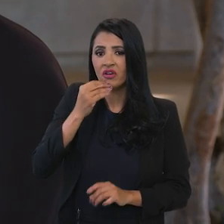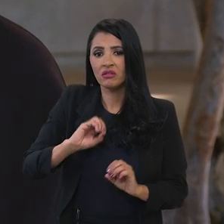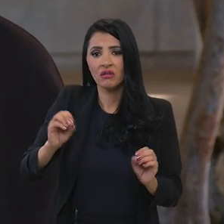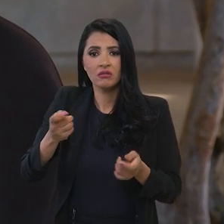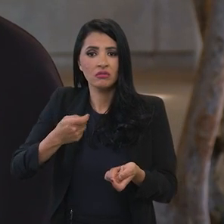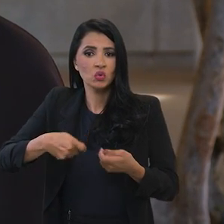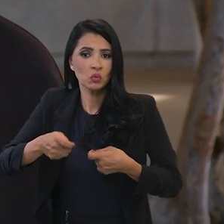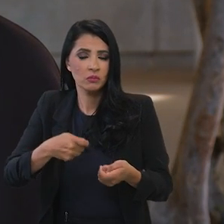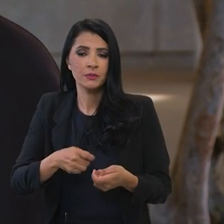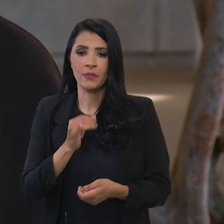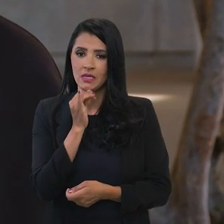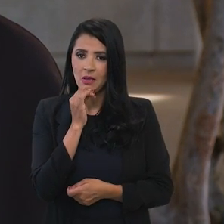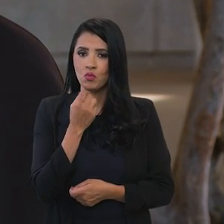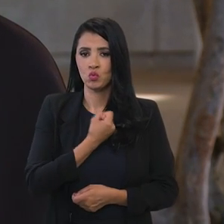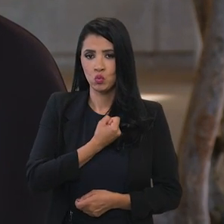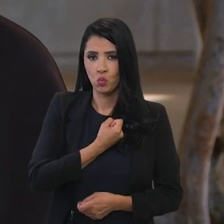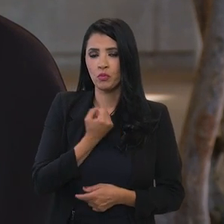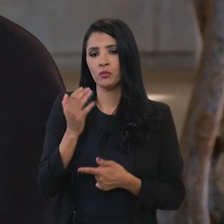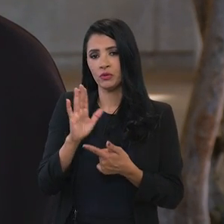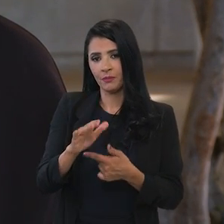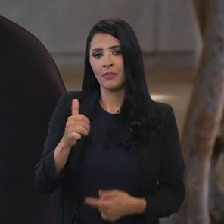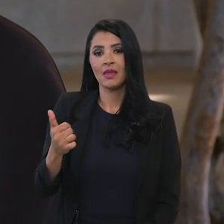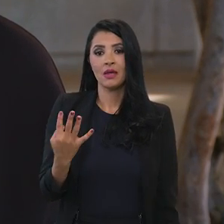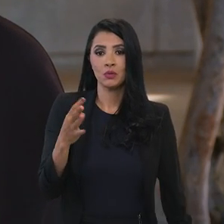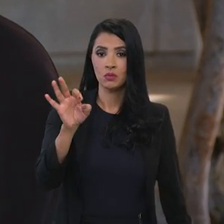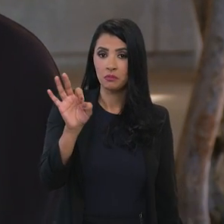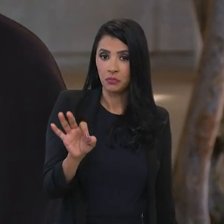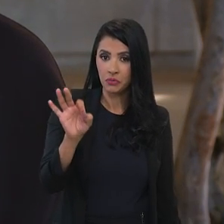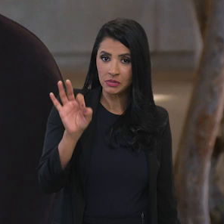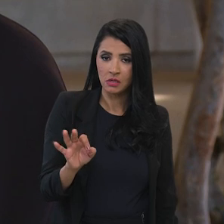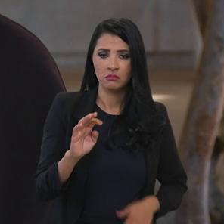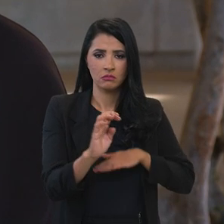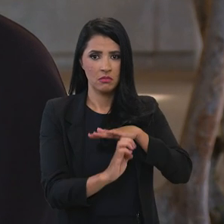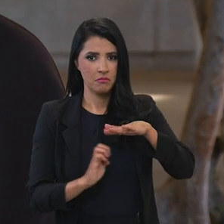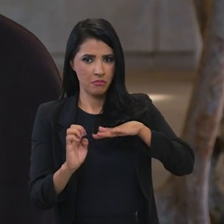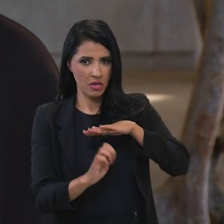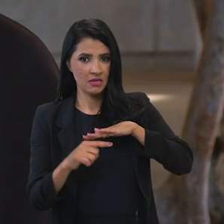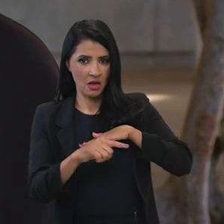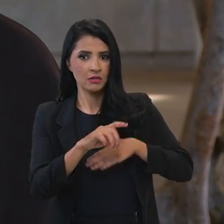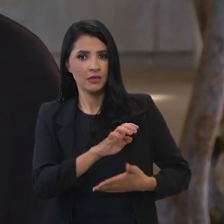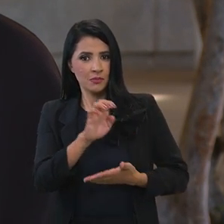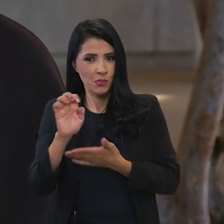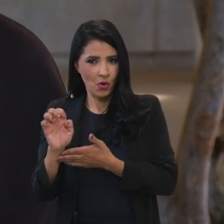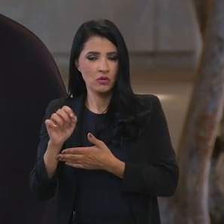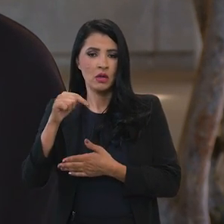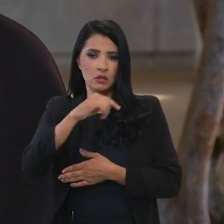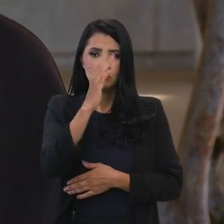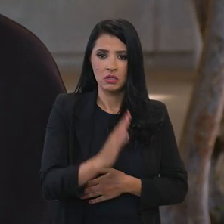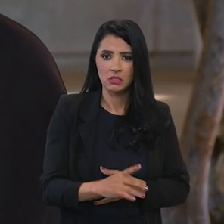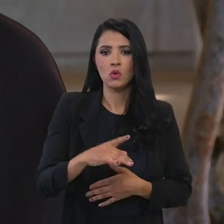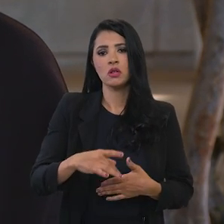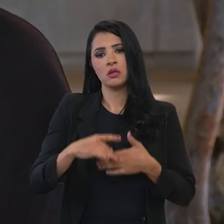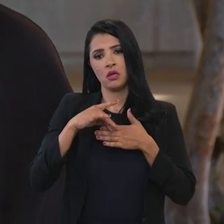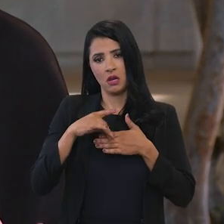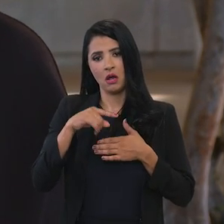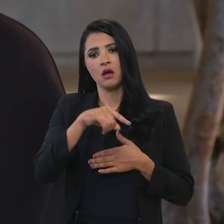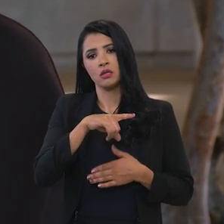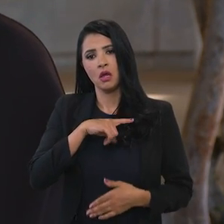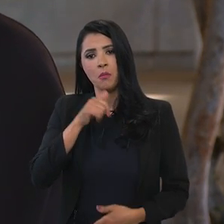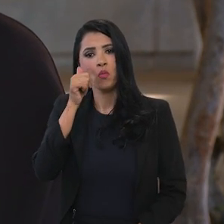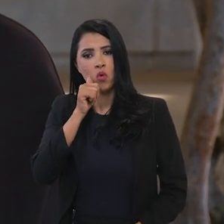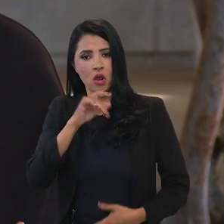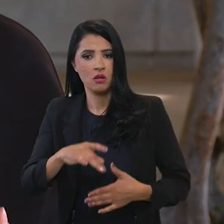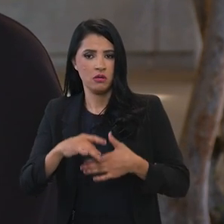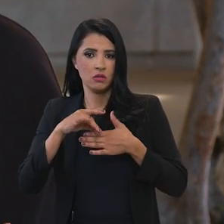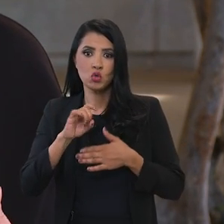dado para você só 14% das empresas exportadoras no Brasil são lideradas por mulheres 14% isso claro